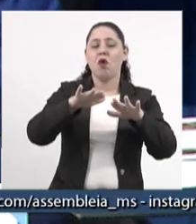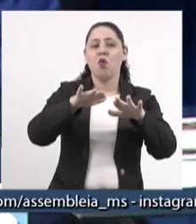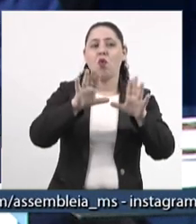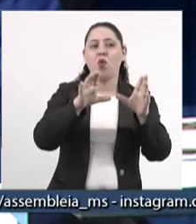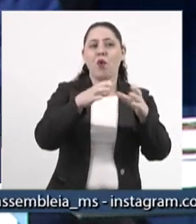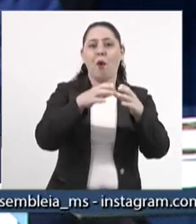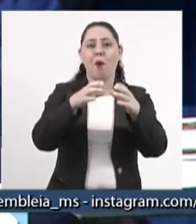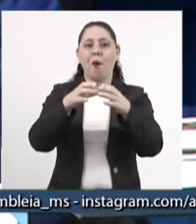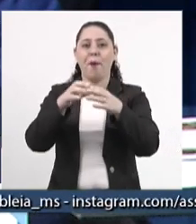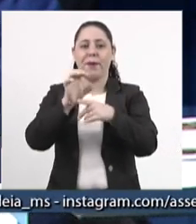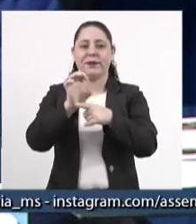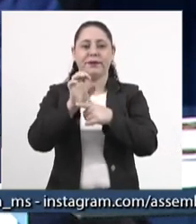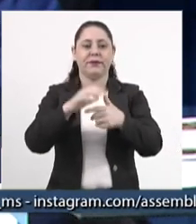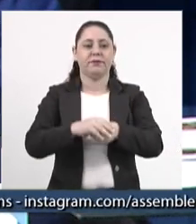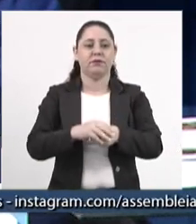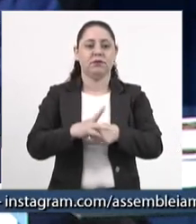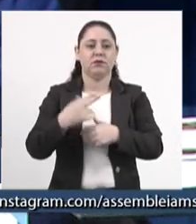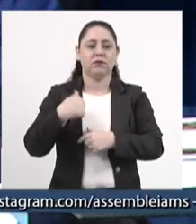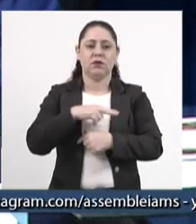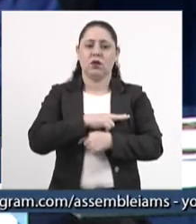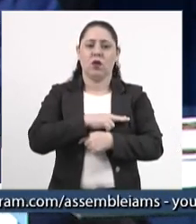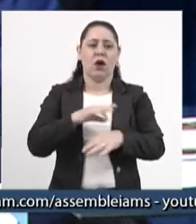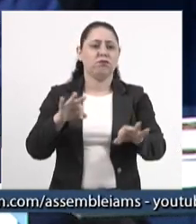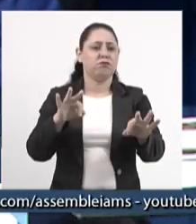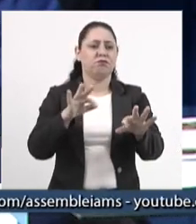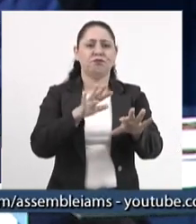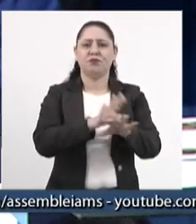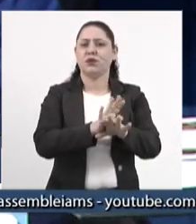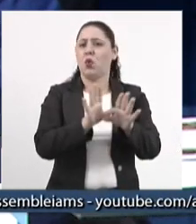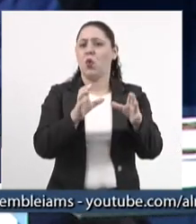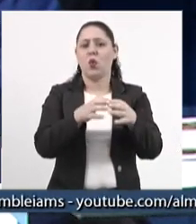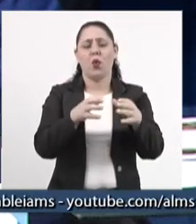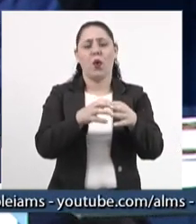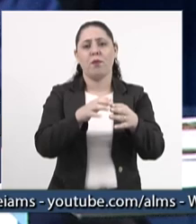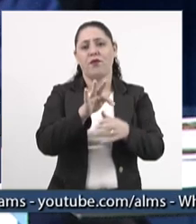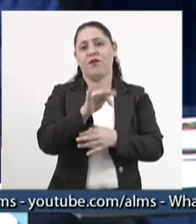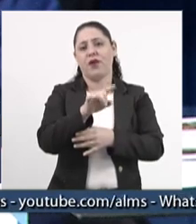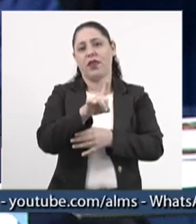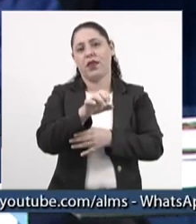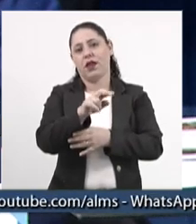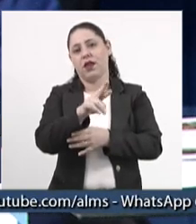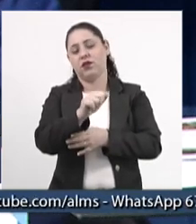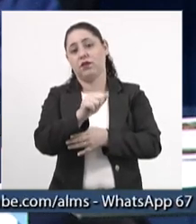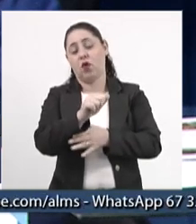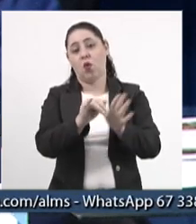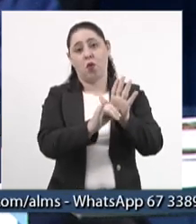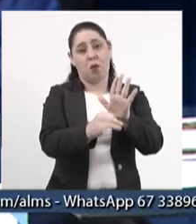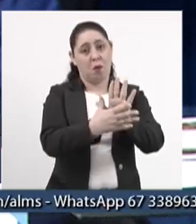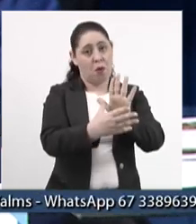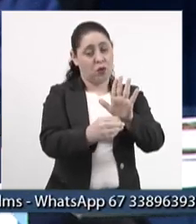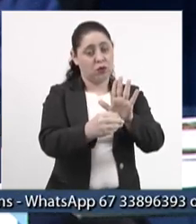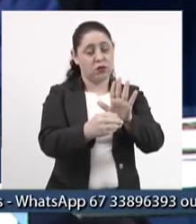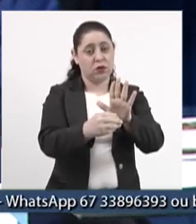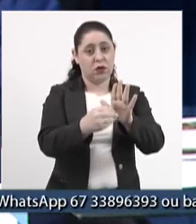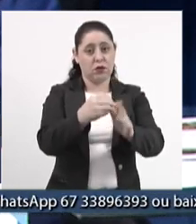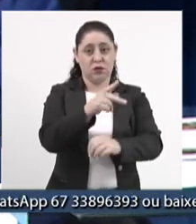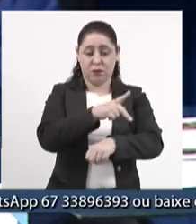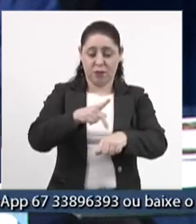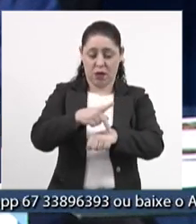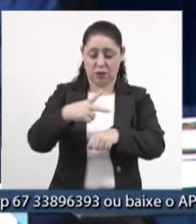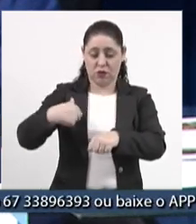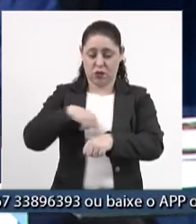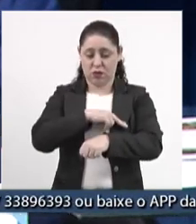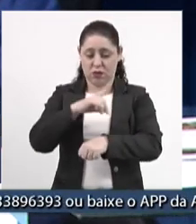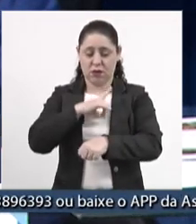federativo. Na verdade, nós estamos acabando com o ente federativo. Exatamente. O modelo de república que nós temos,